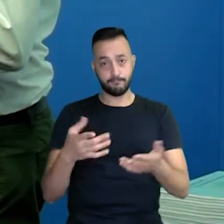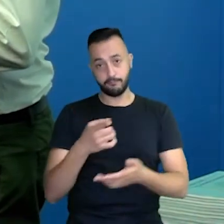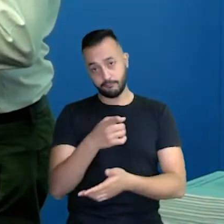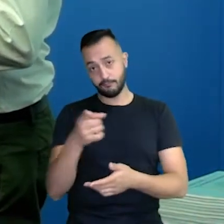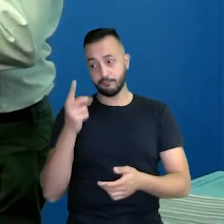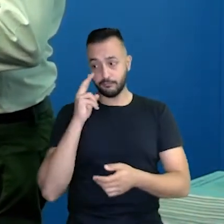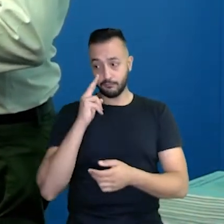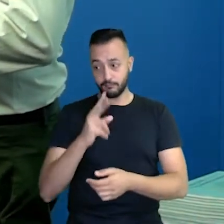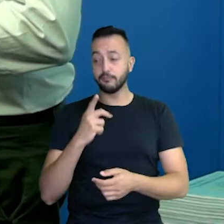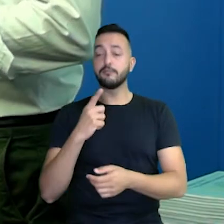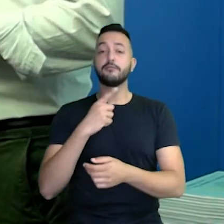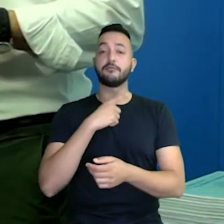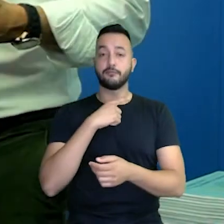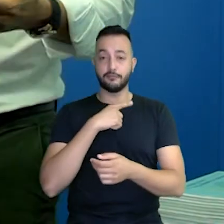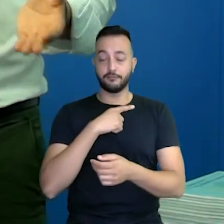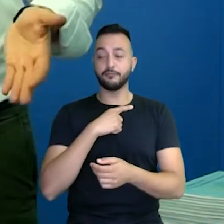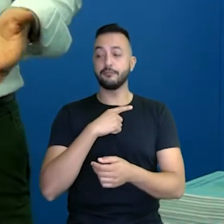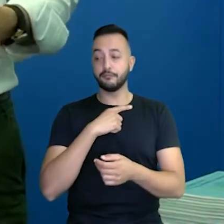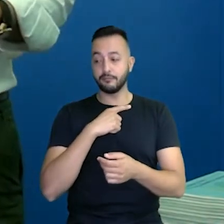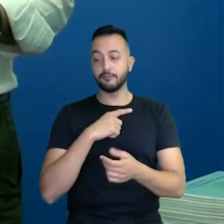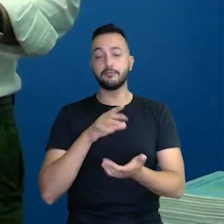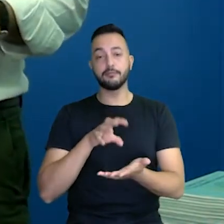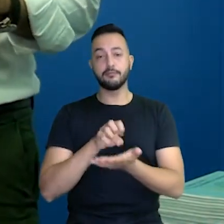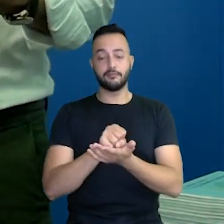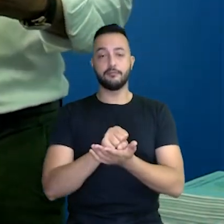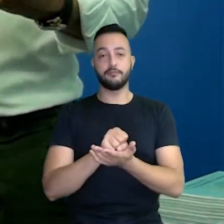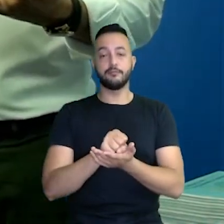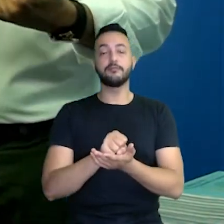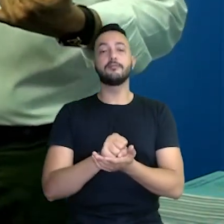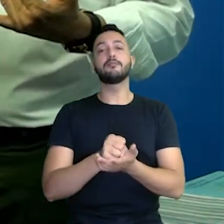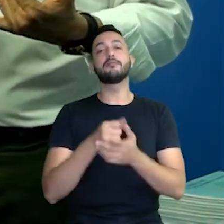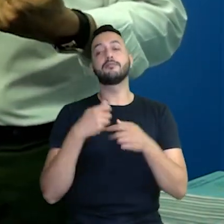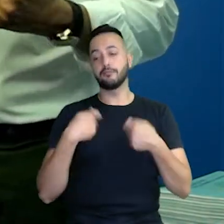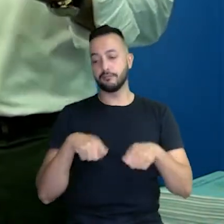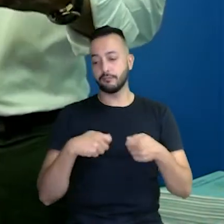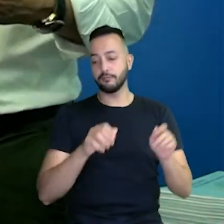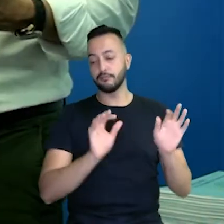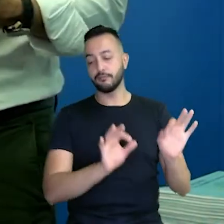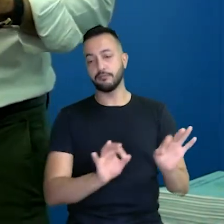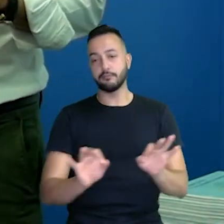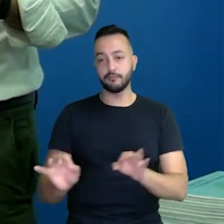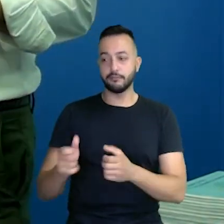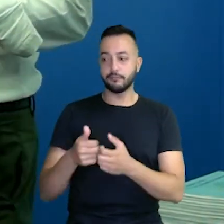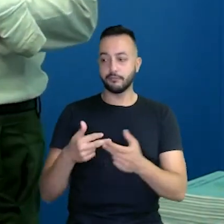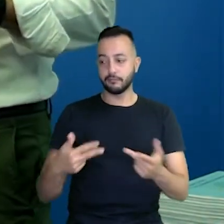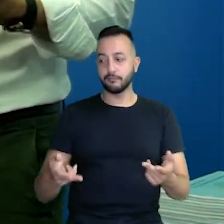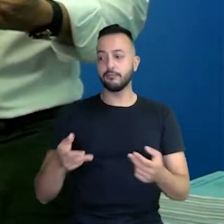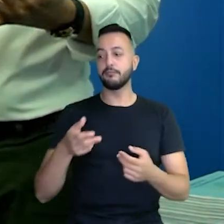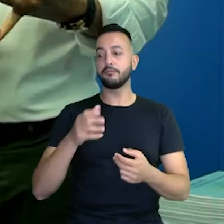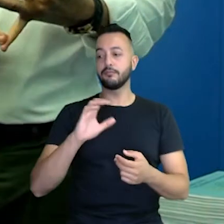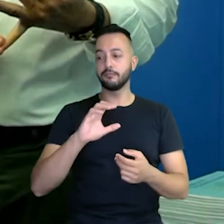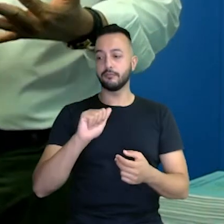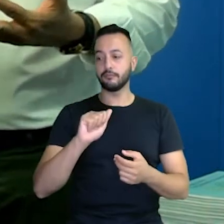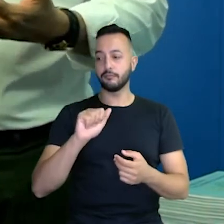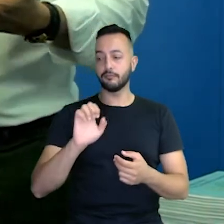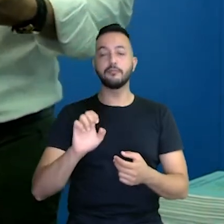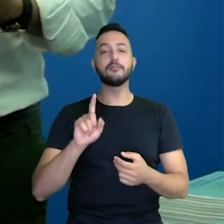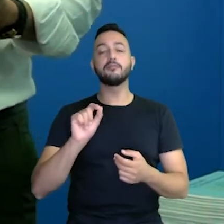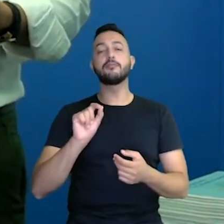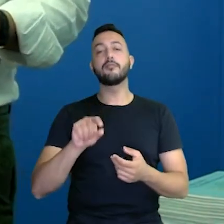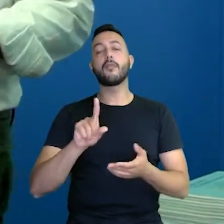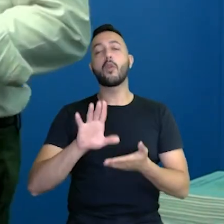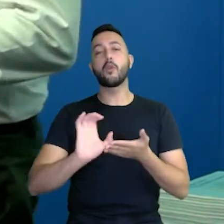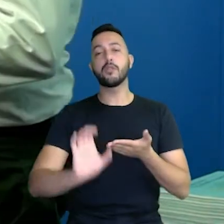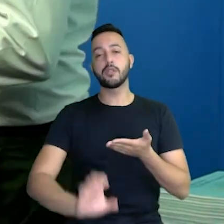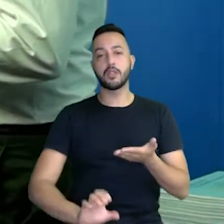vocês estão vendo, a gente teve que, quando assumiu, teve que regularizar um monte de coisa. O CAI, que é o Conselho da